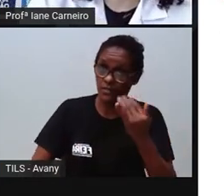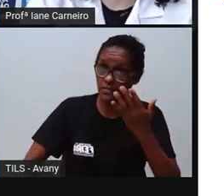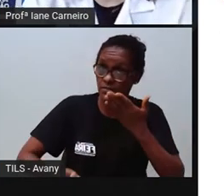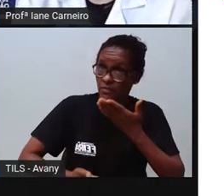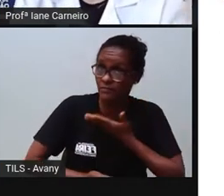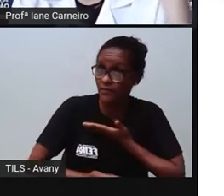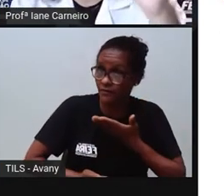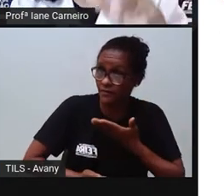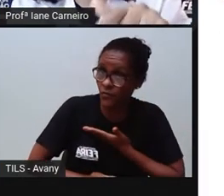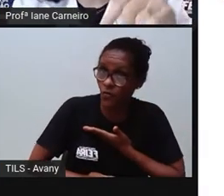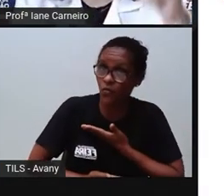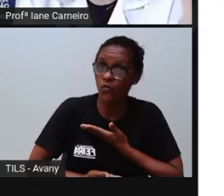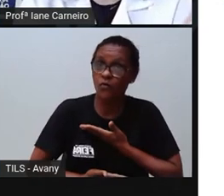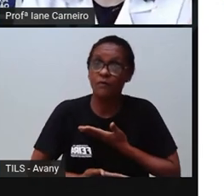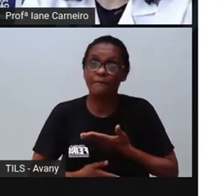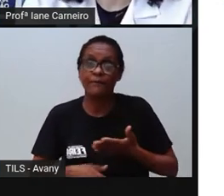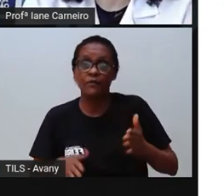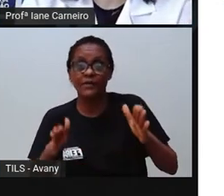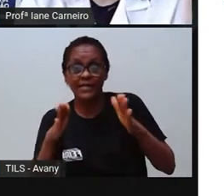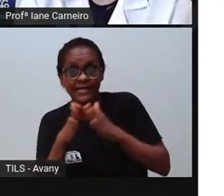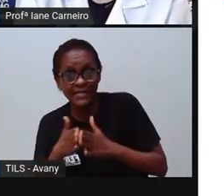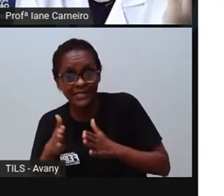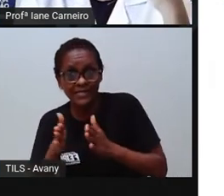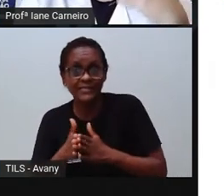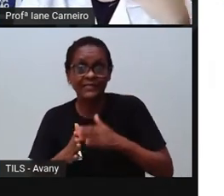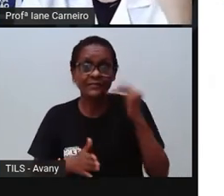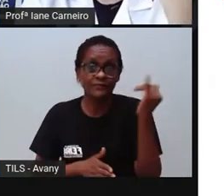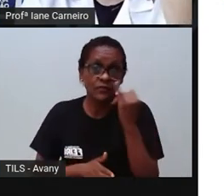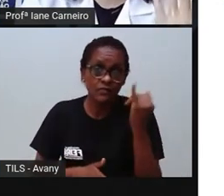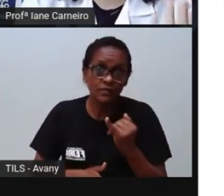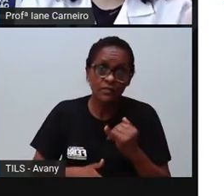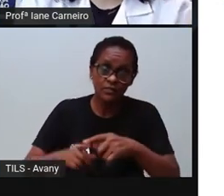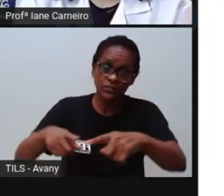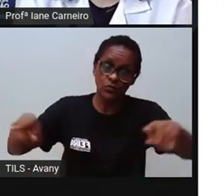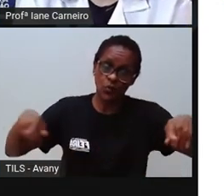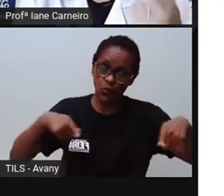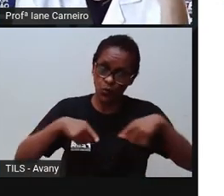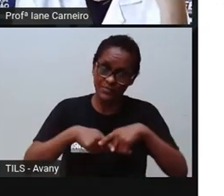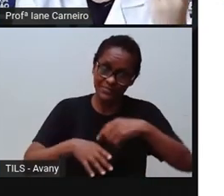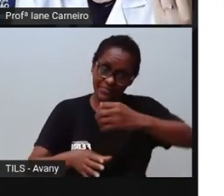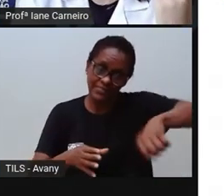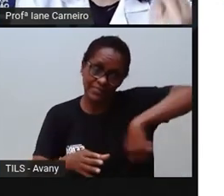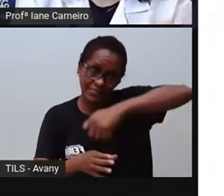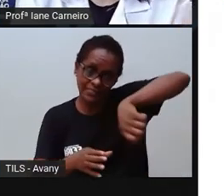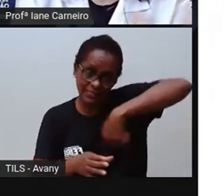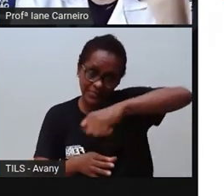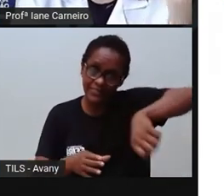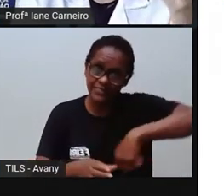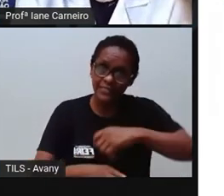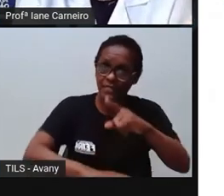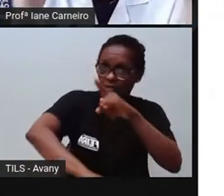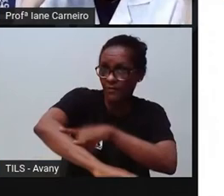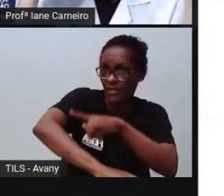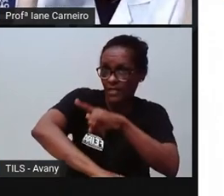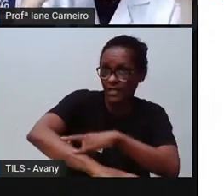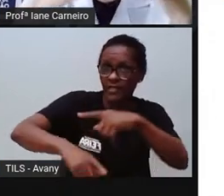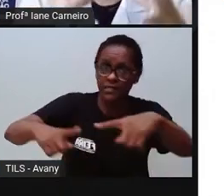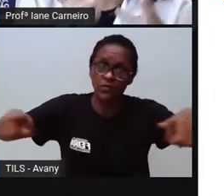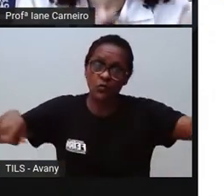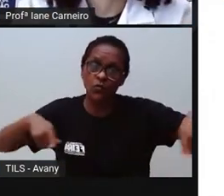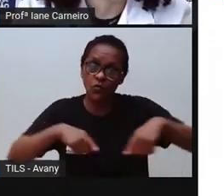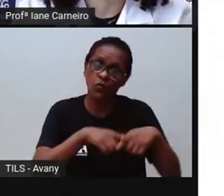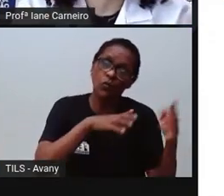cozinha, na sala, no quarto, no banheiro, a gente consegue tornar a nossa casa, o quê? Mais